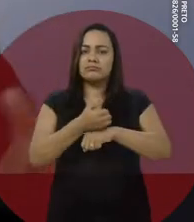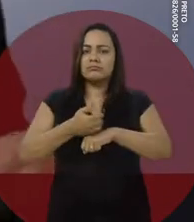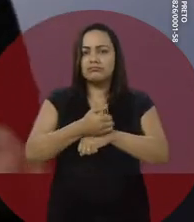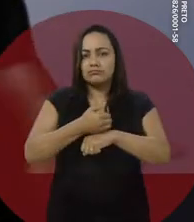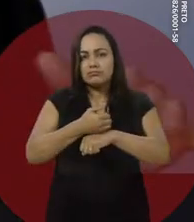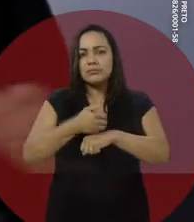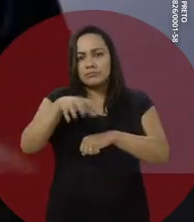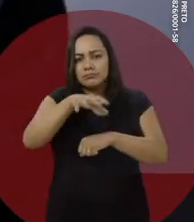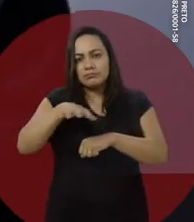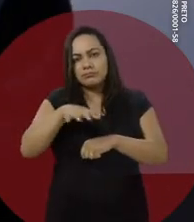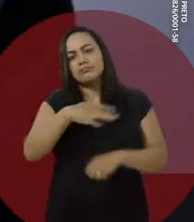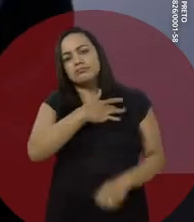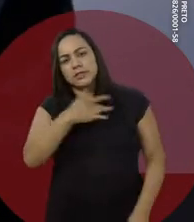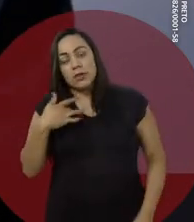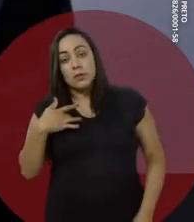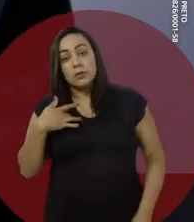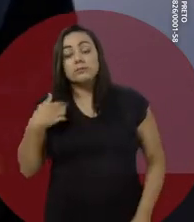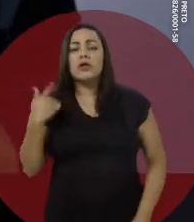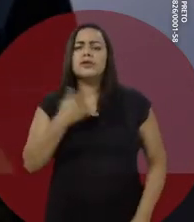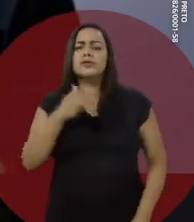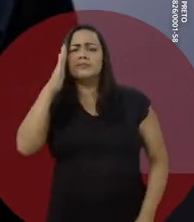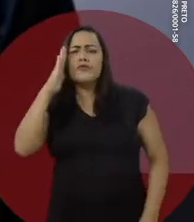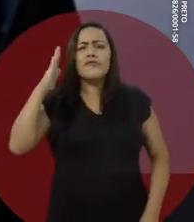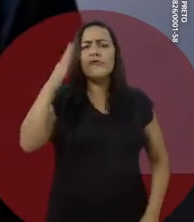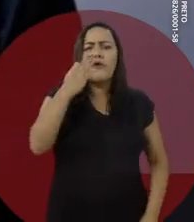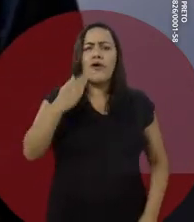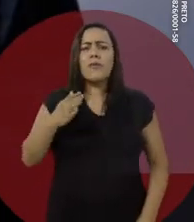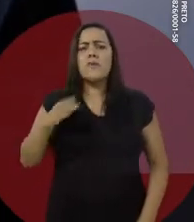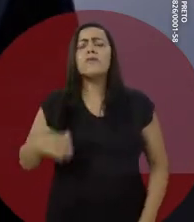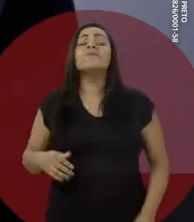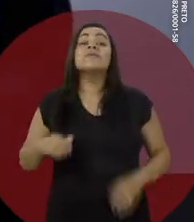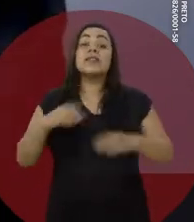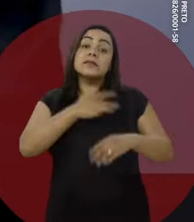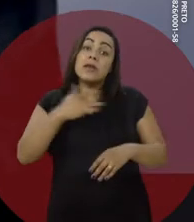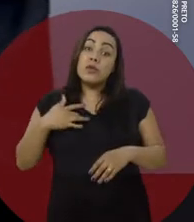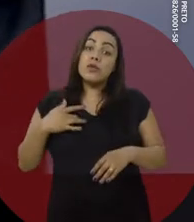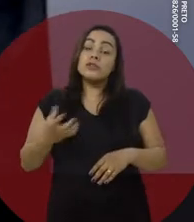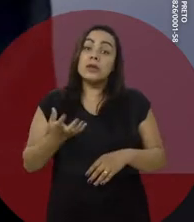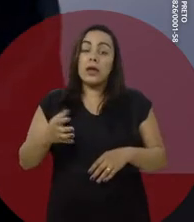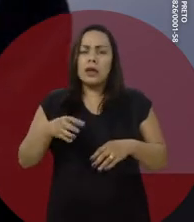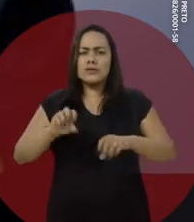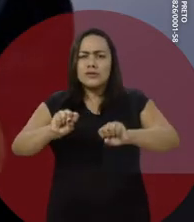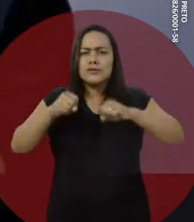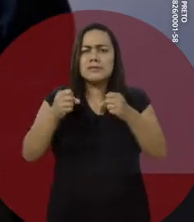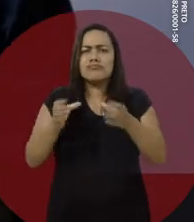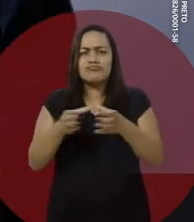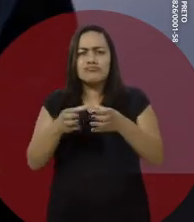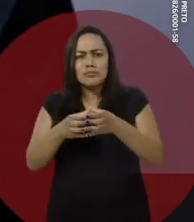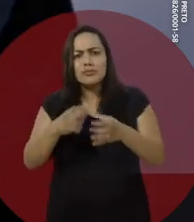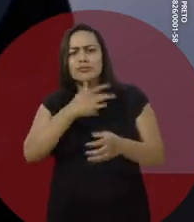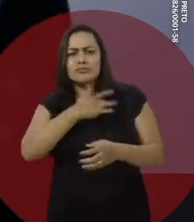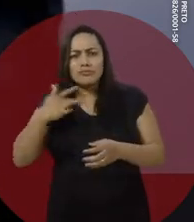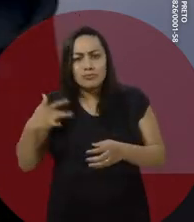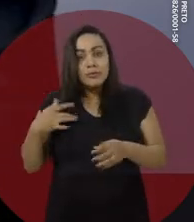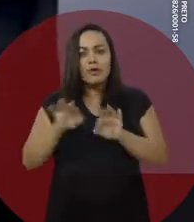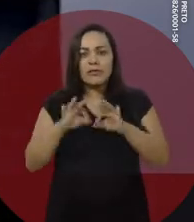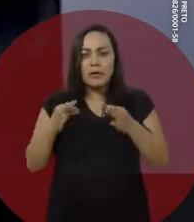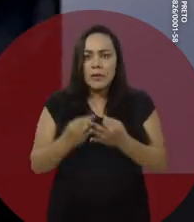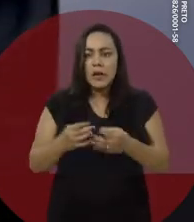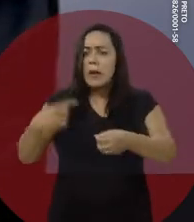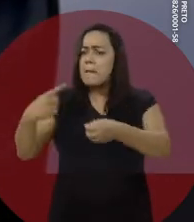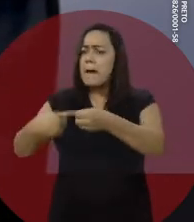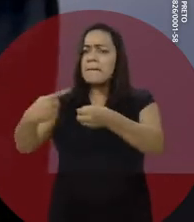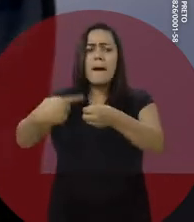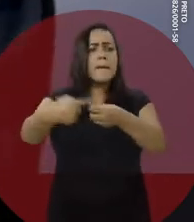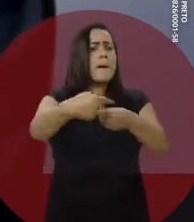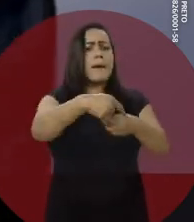O eixo do nosso programa é a atenção primária à saúde. Vamos fortalecer e ampliar a equipe de saúde da família com atuação em todos os